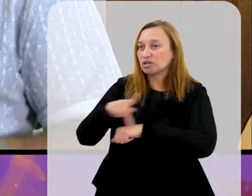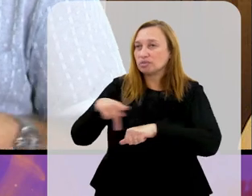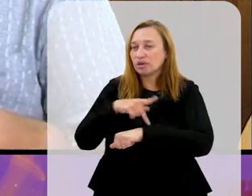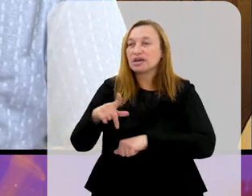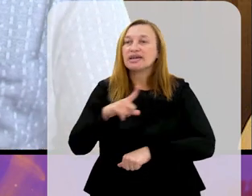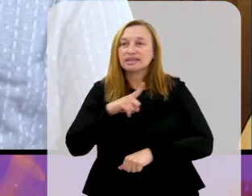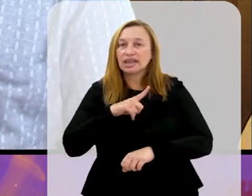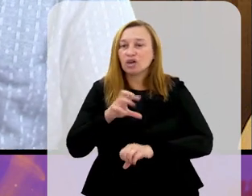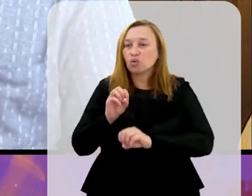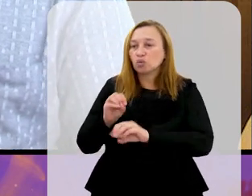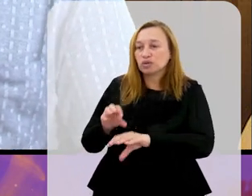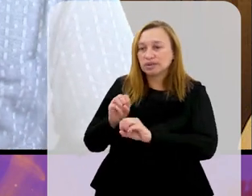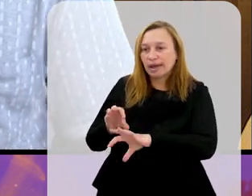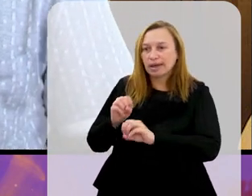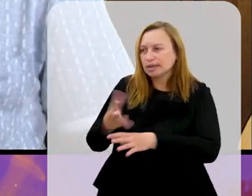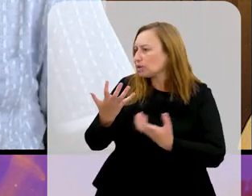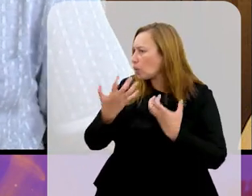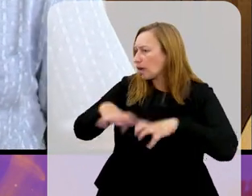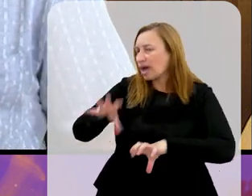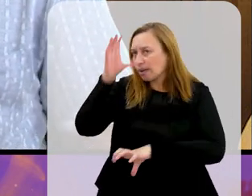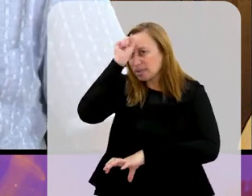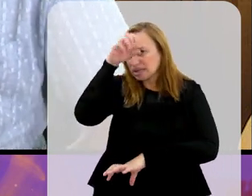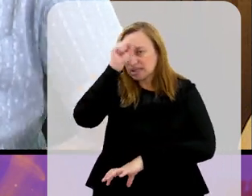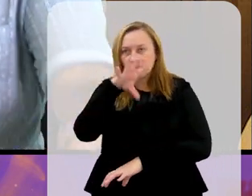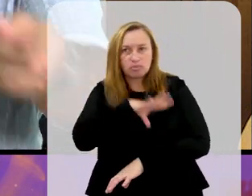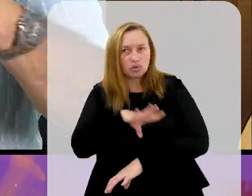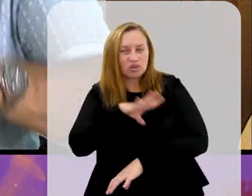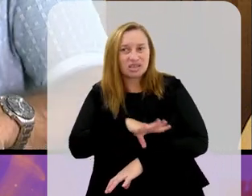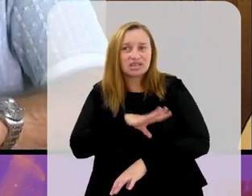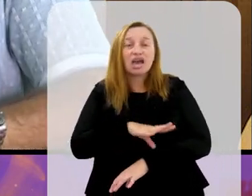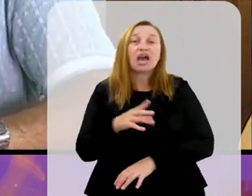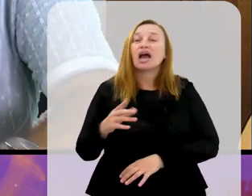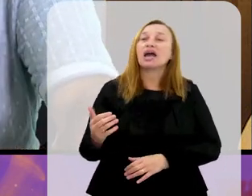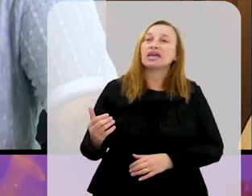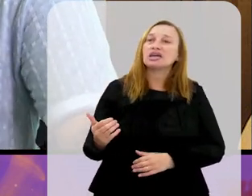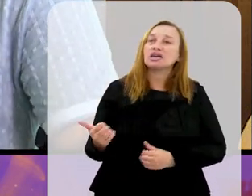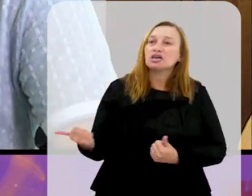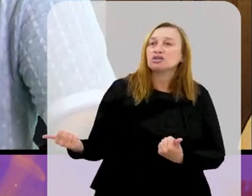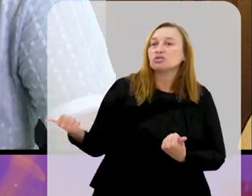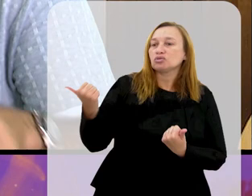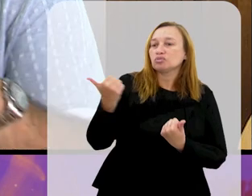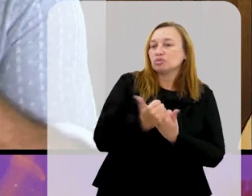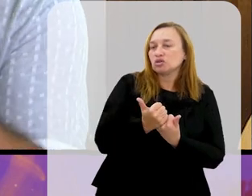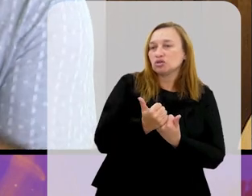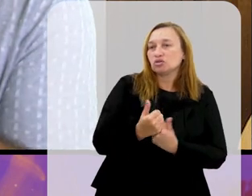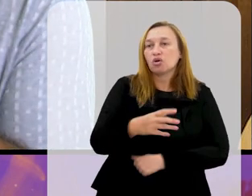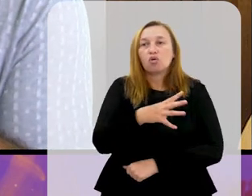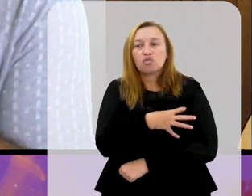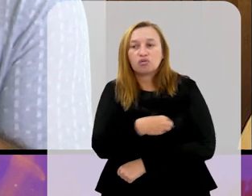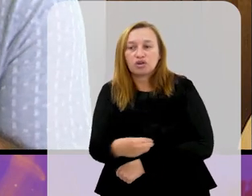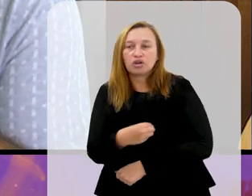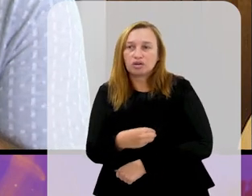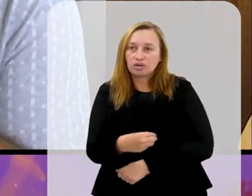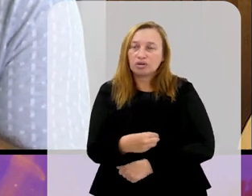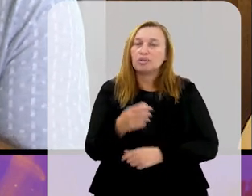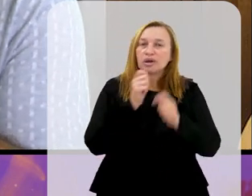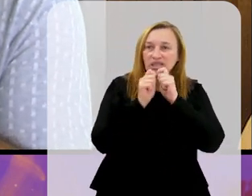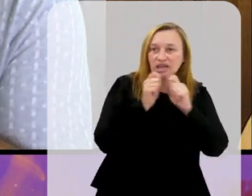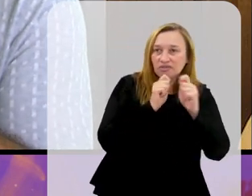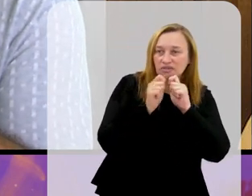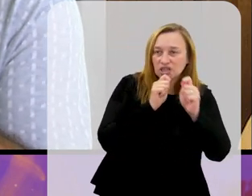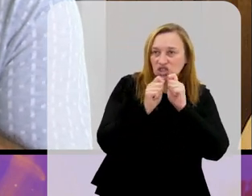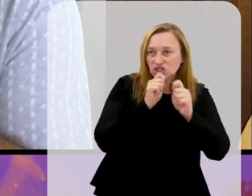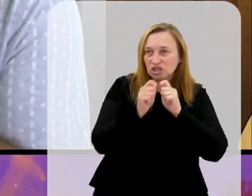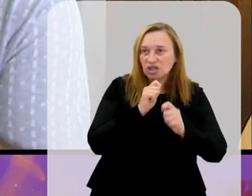entrevista porque não quer aprender o português, conforme você falou. Aí bota o filho, o Emiliano Dias, para dar entrevista. Heraldo, se você parar